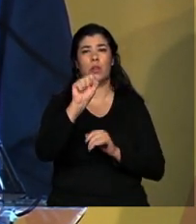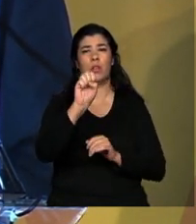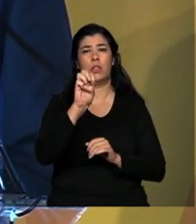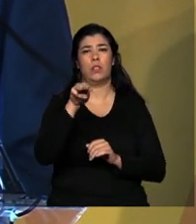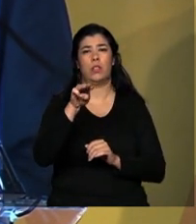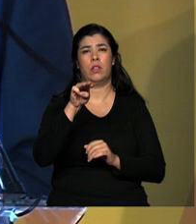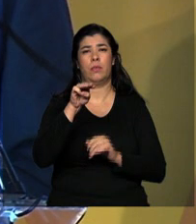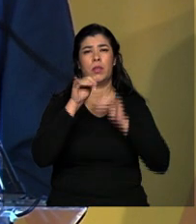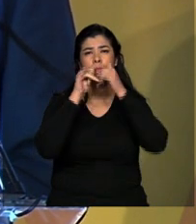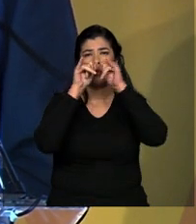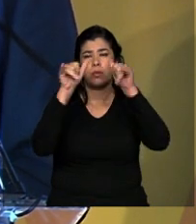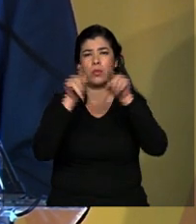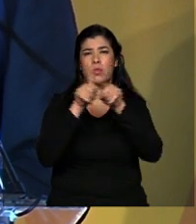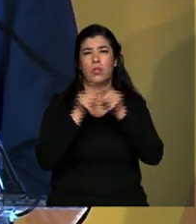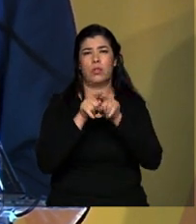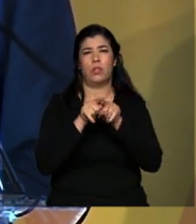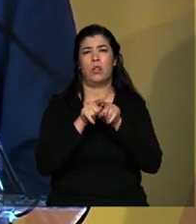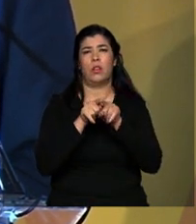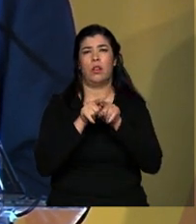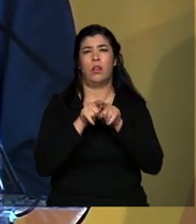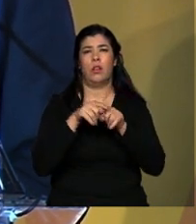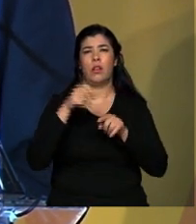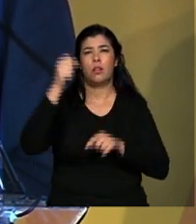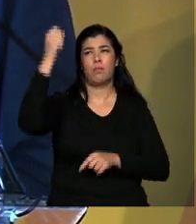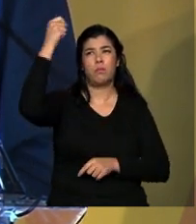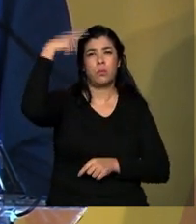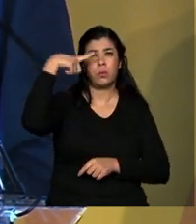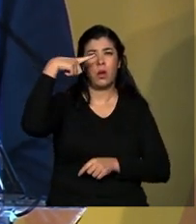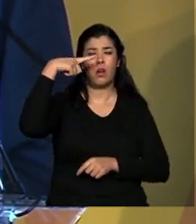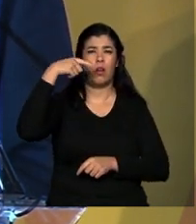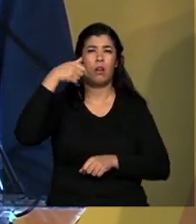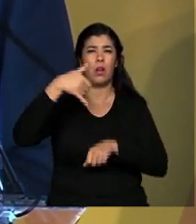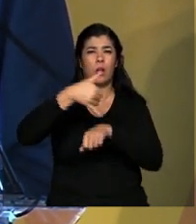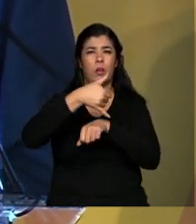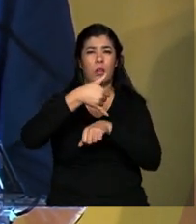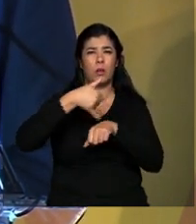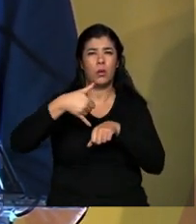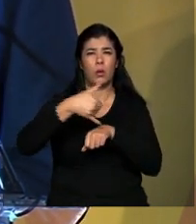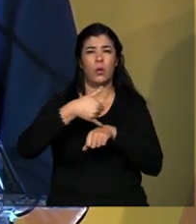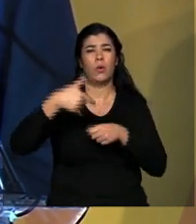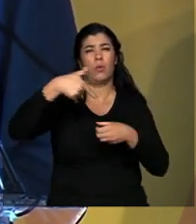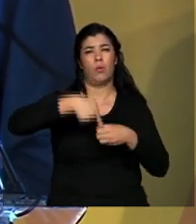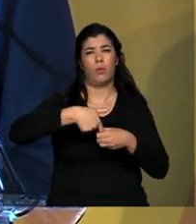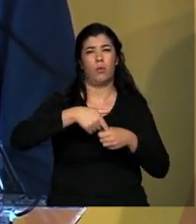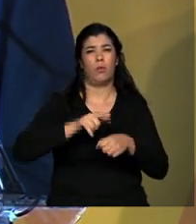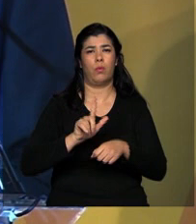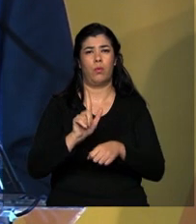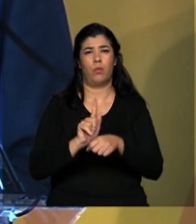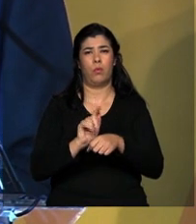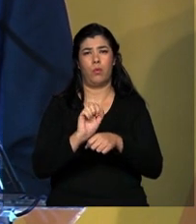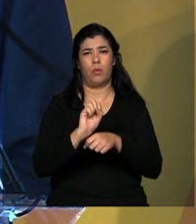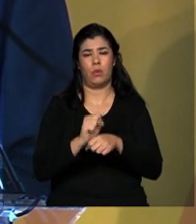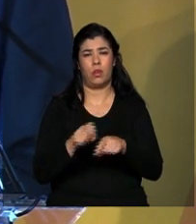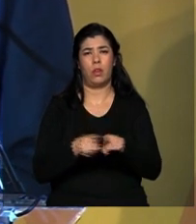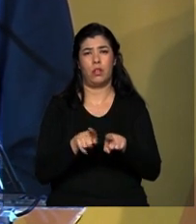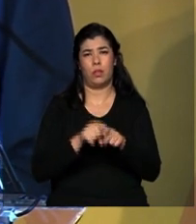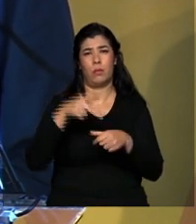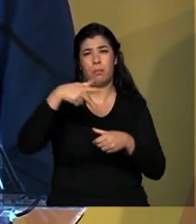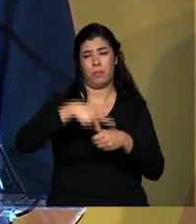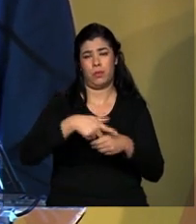energia solar e eólica, petróleo, gás e pesquisa de desenvolvimento, petróleo e gás.